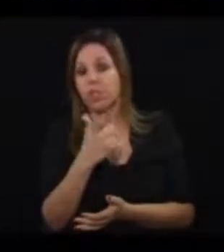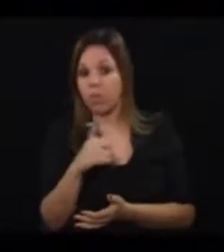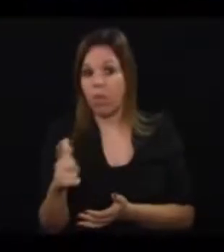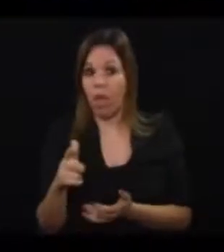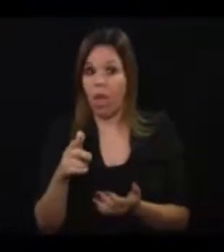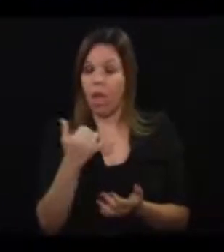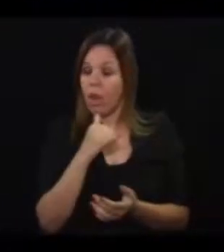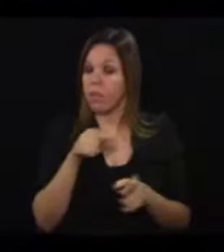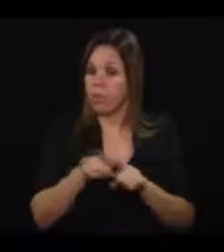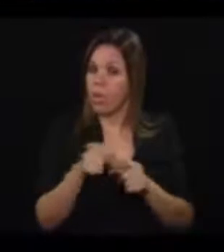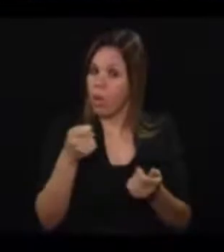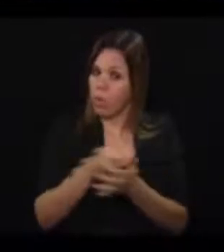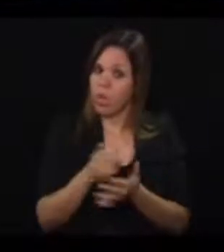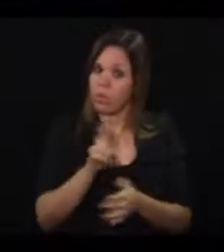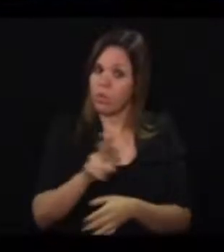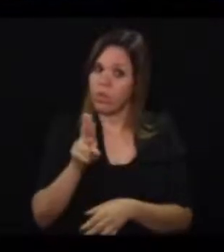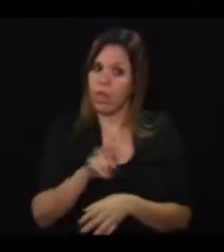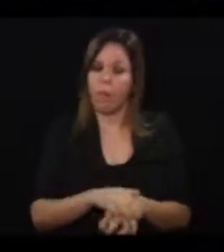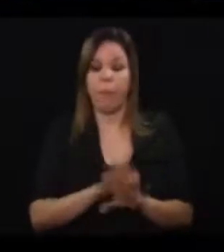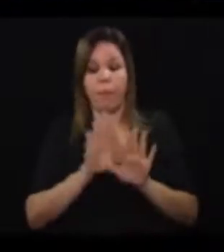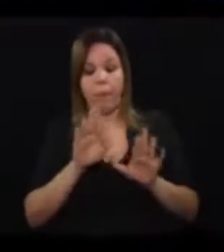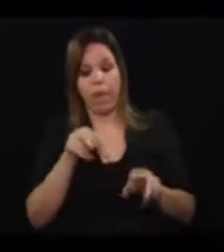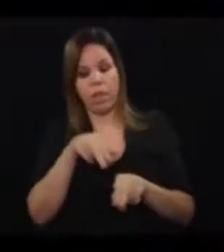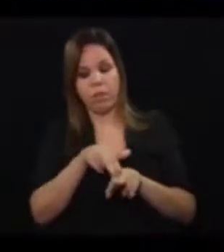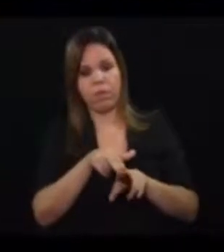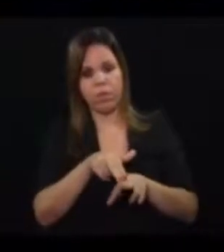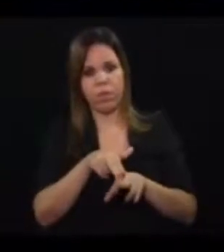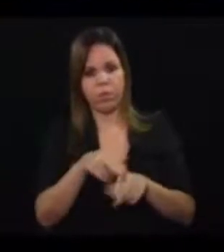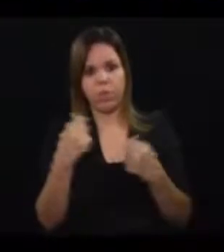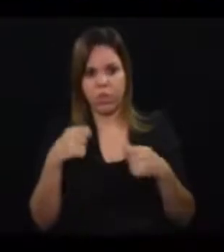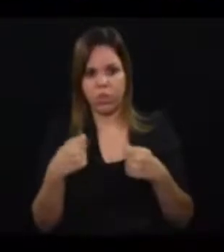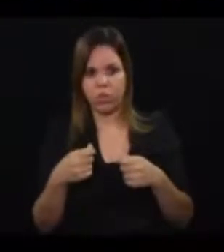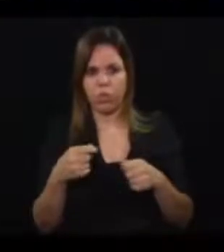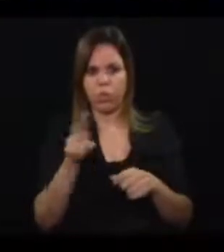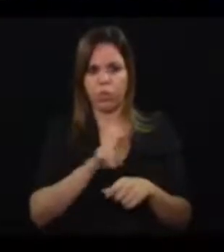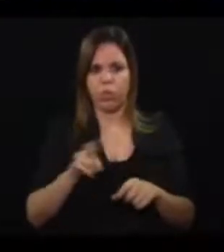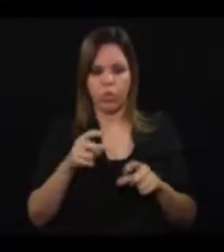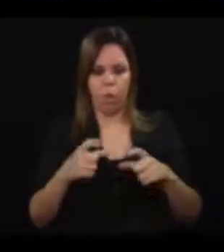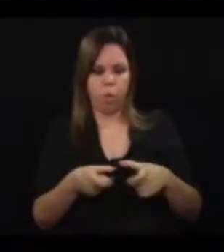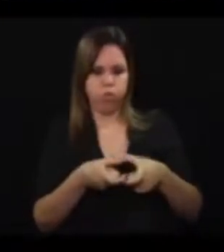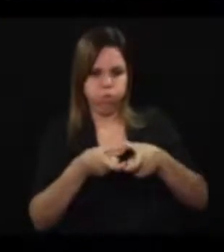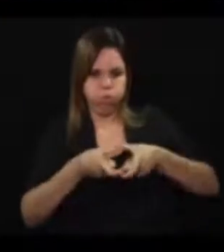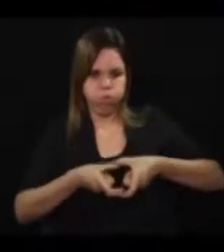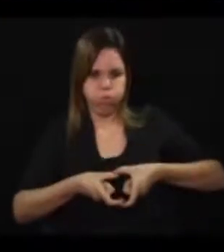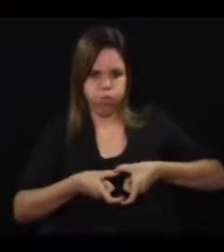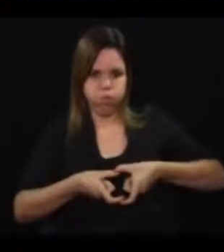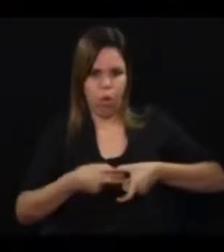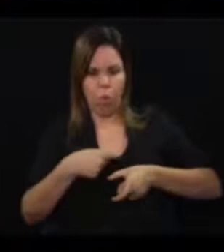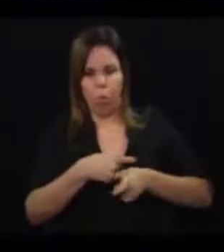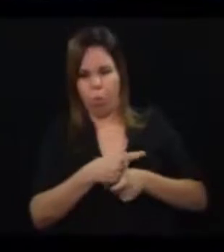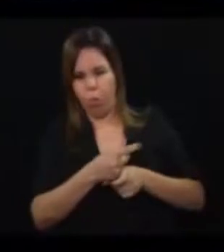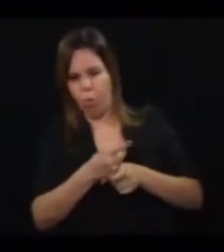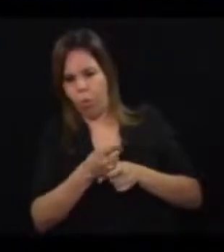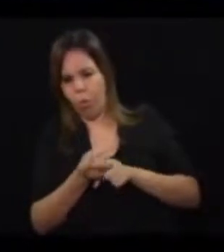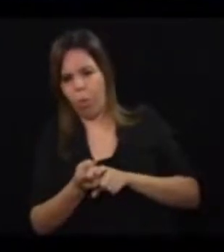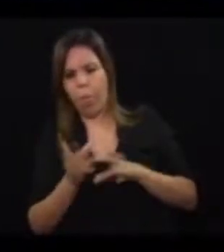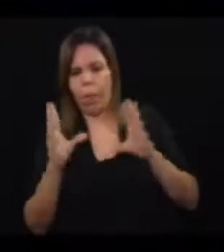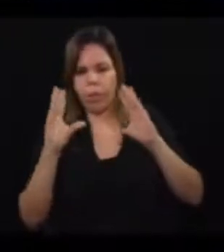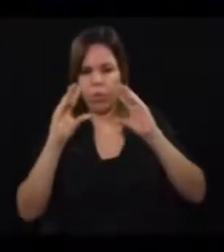No caso dos patinetes, nós estamos pedindo velocímetro, sinalização noturna, algum tipo de